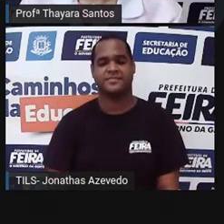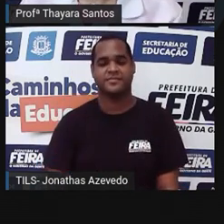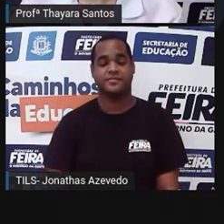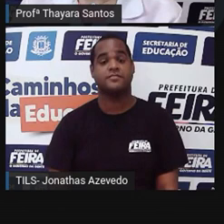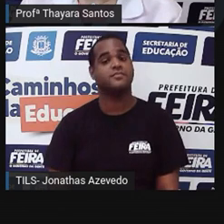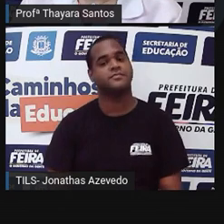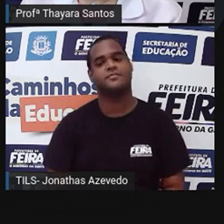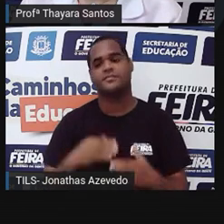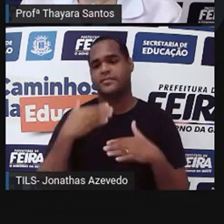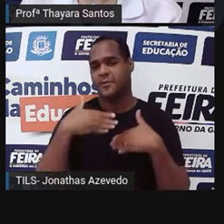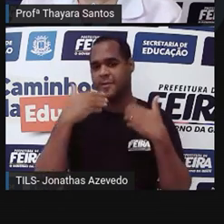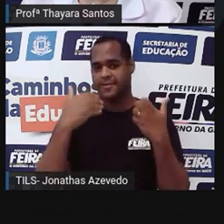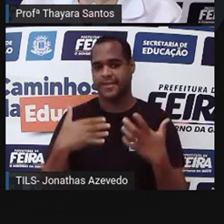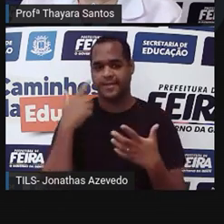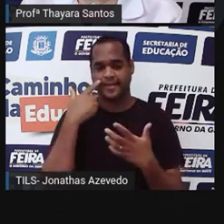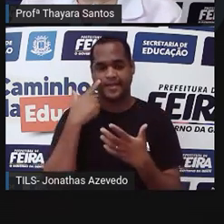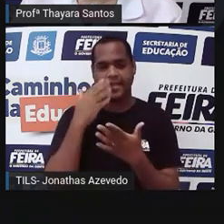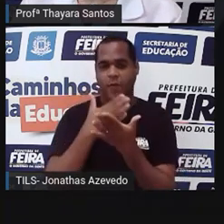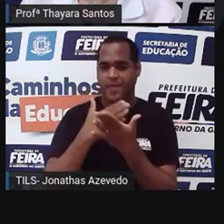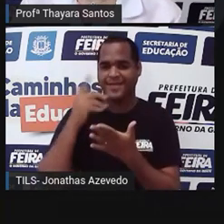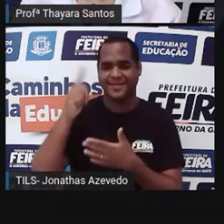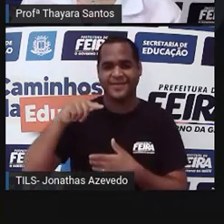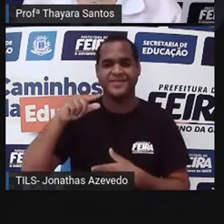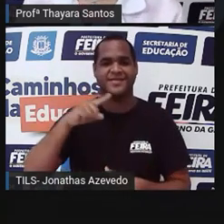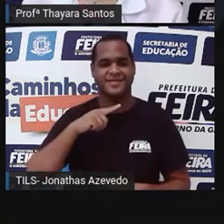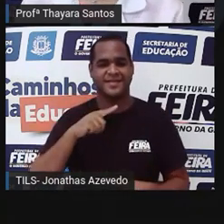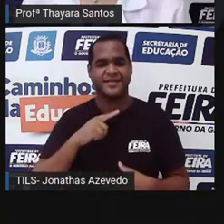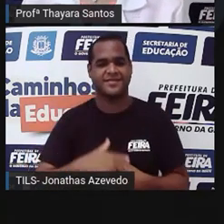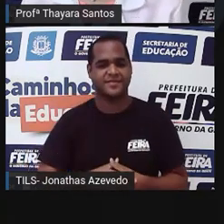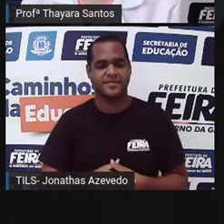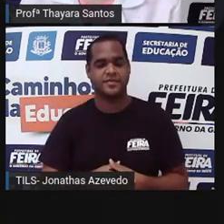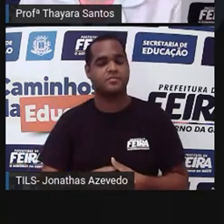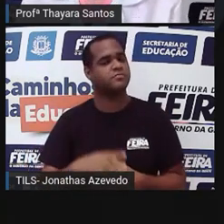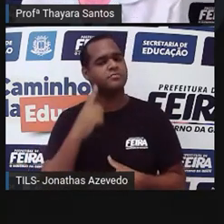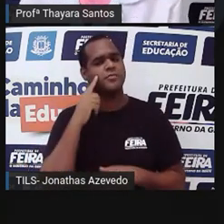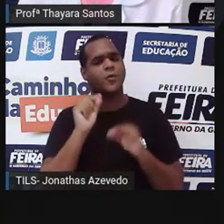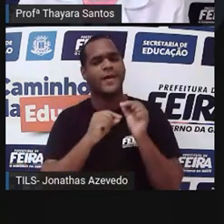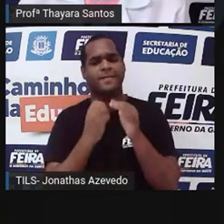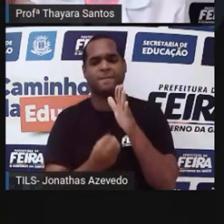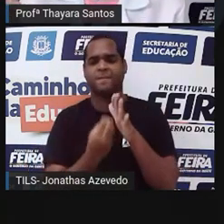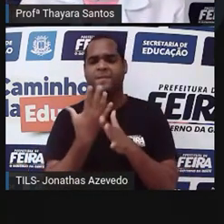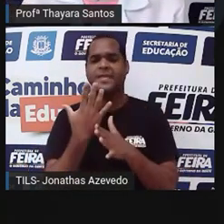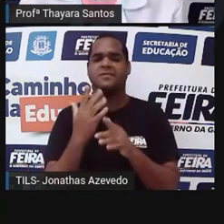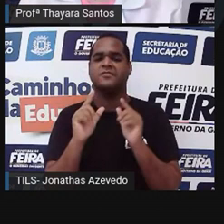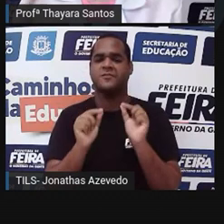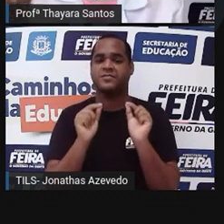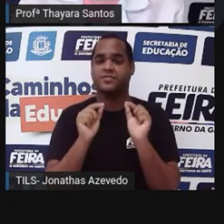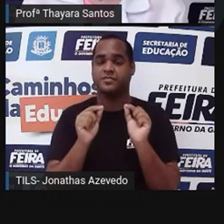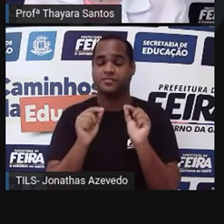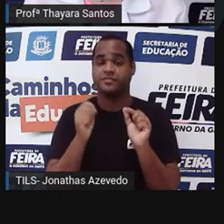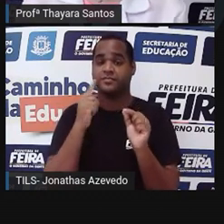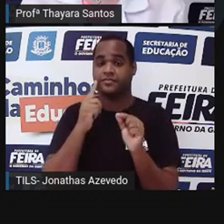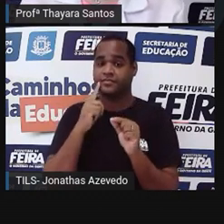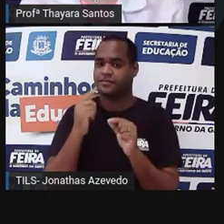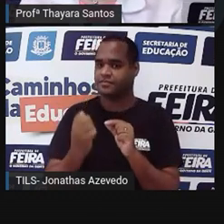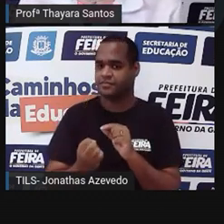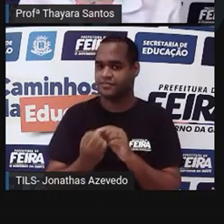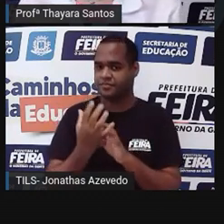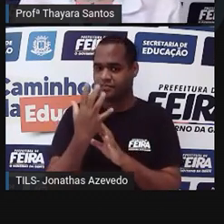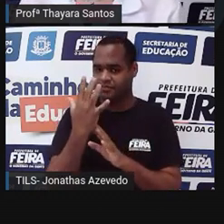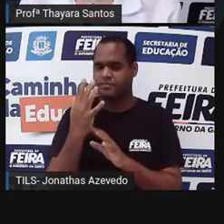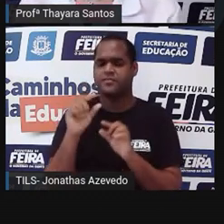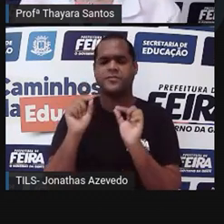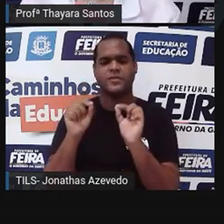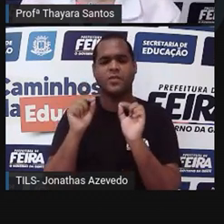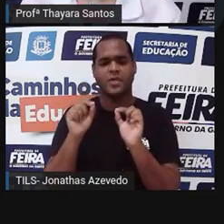E depois disso, clique em começar de novo. O é que vai aparecer aqui? Aqui a gente tem uma briófita, e a